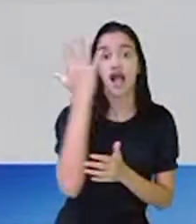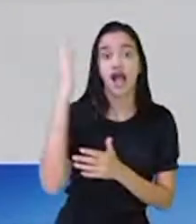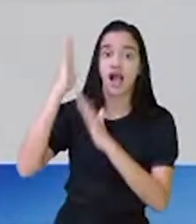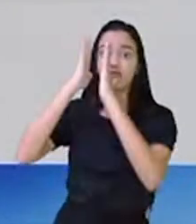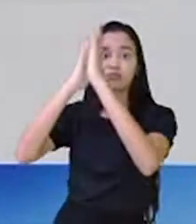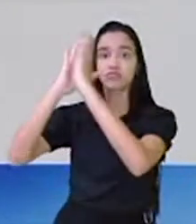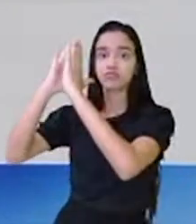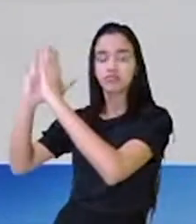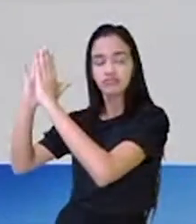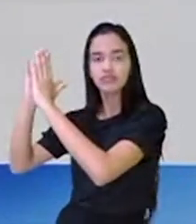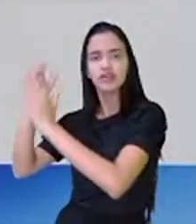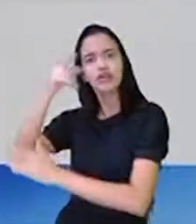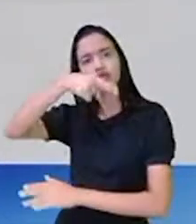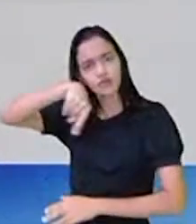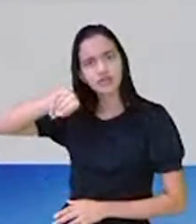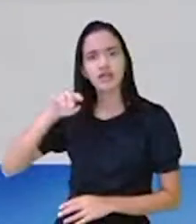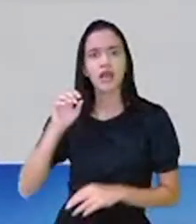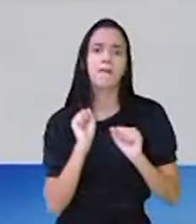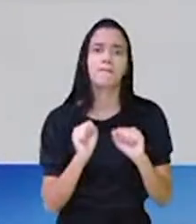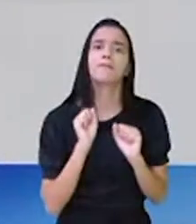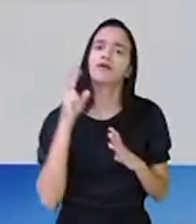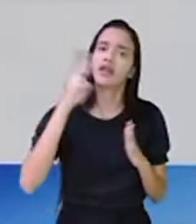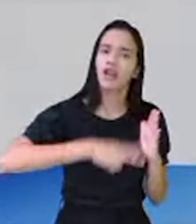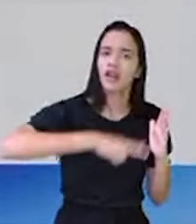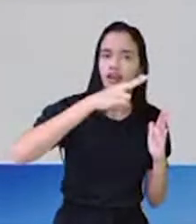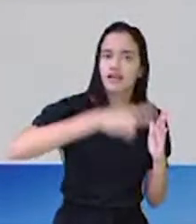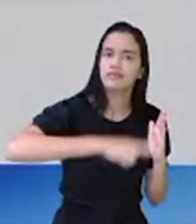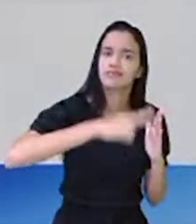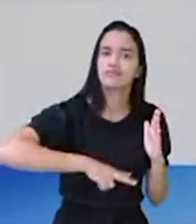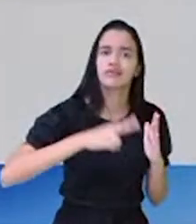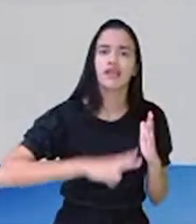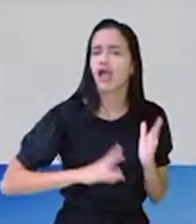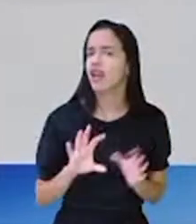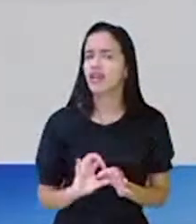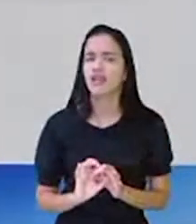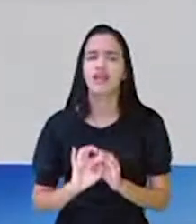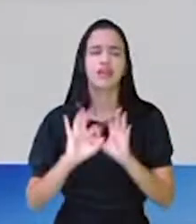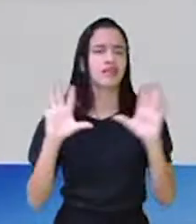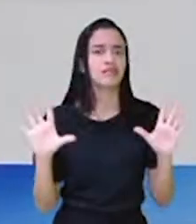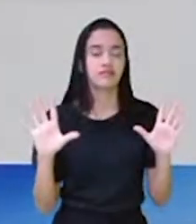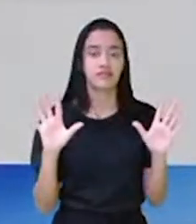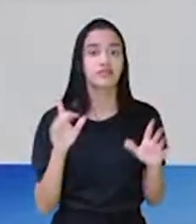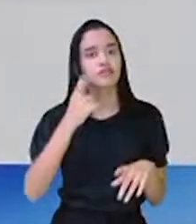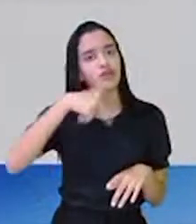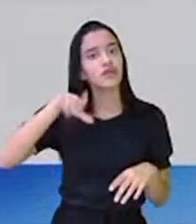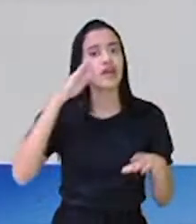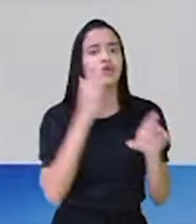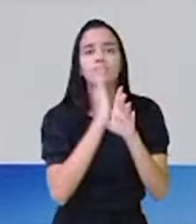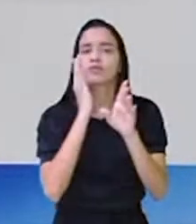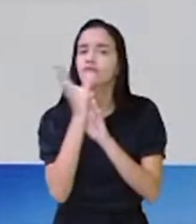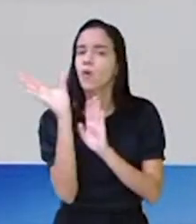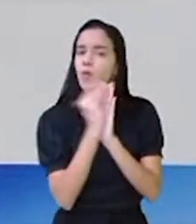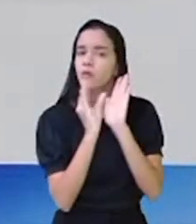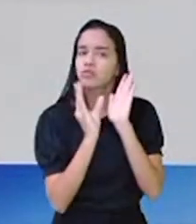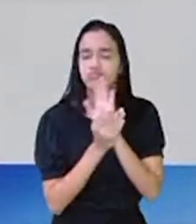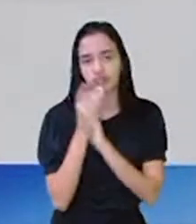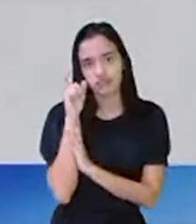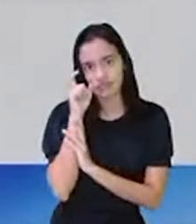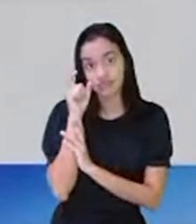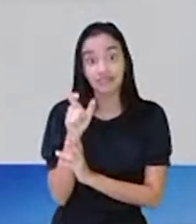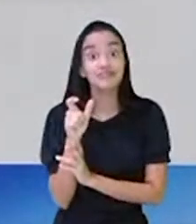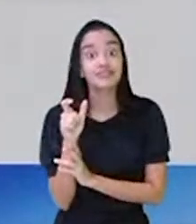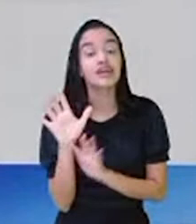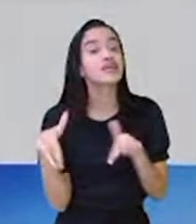exemplar de revista que você pode ler à vontade. E que vai encontrar vários conteúdos interessantes.